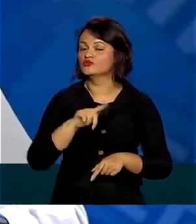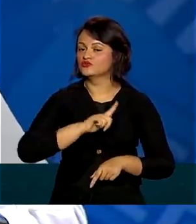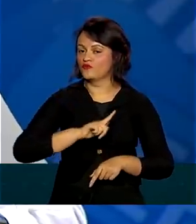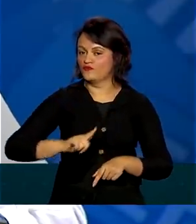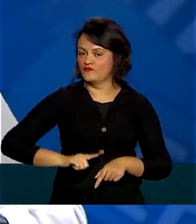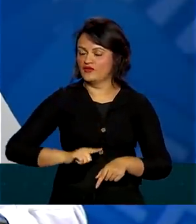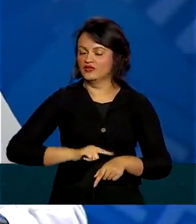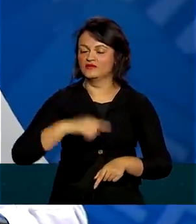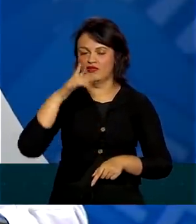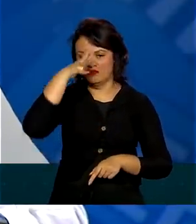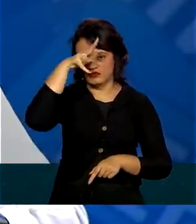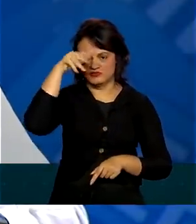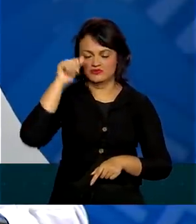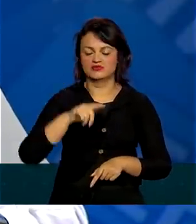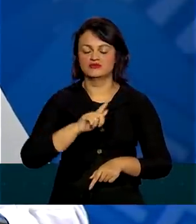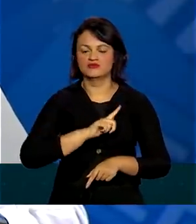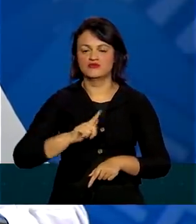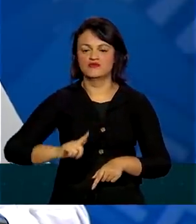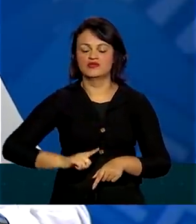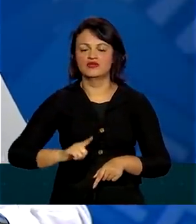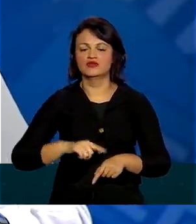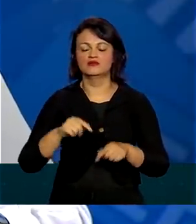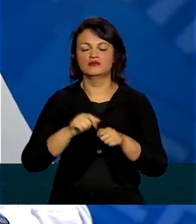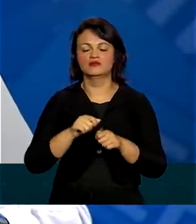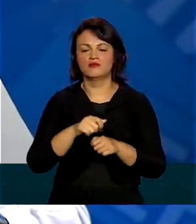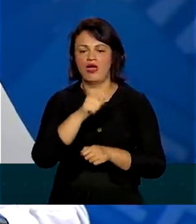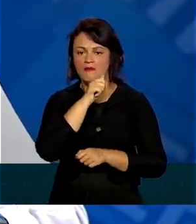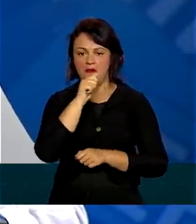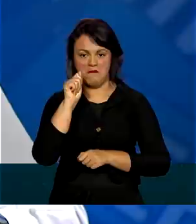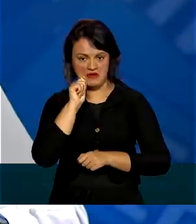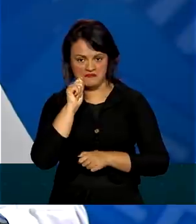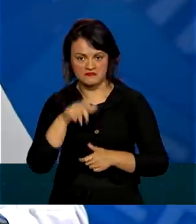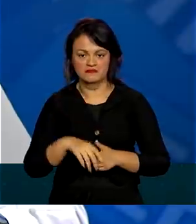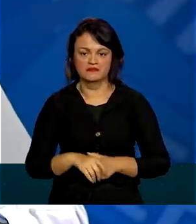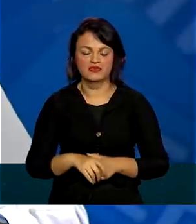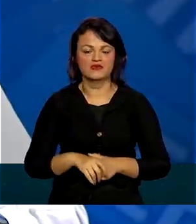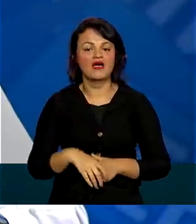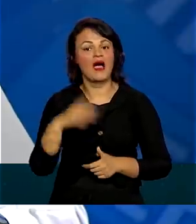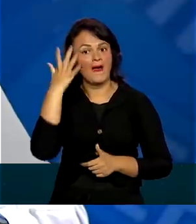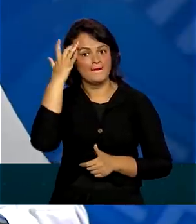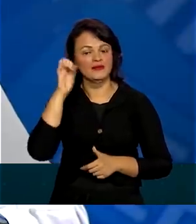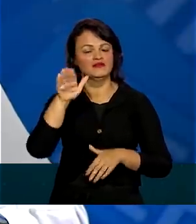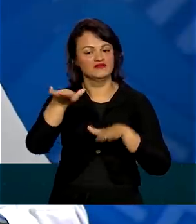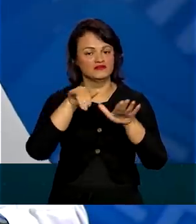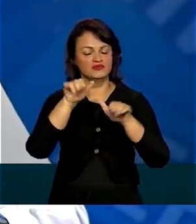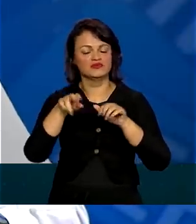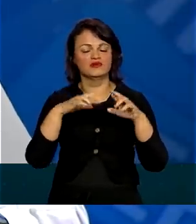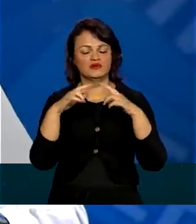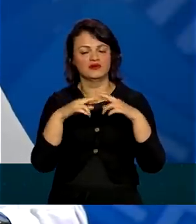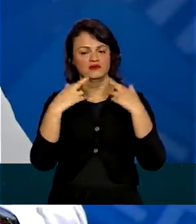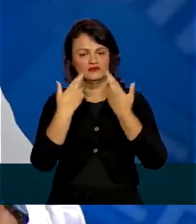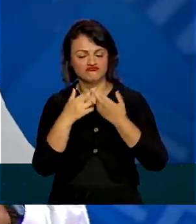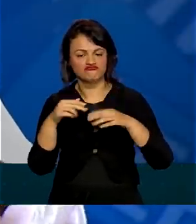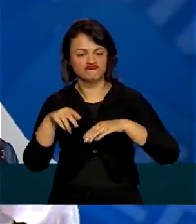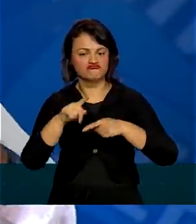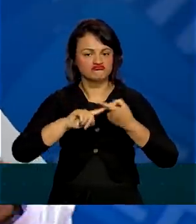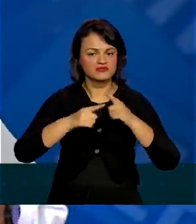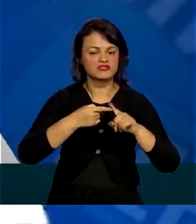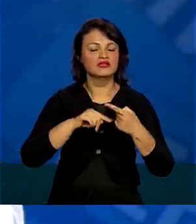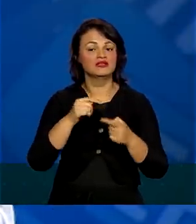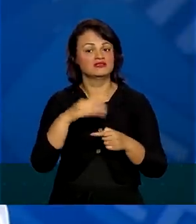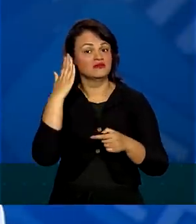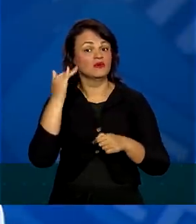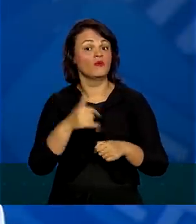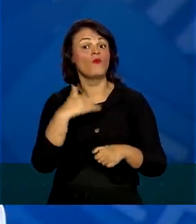o governo do Amazonas e o governo do Amapá. Amanhã sentaremos para saber e eles têm que entender. Quando eles